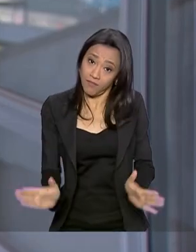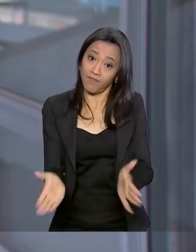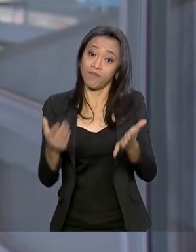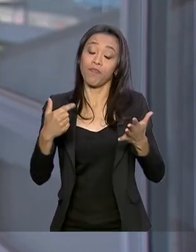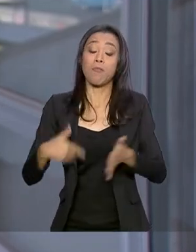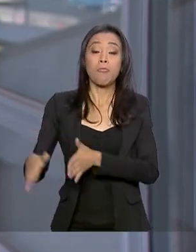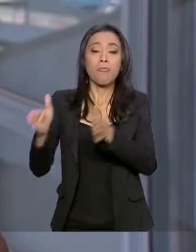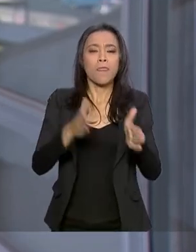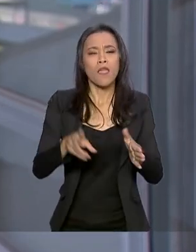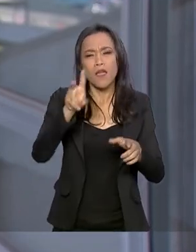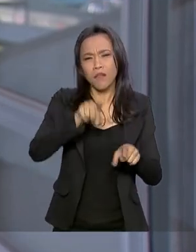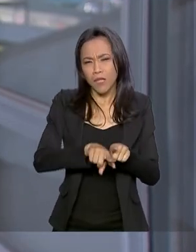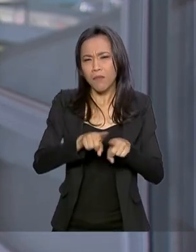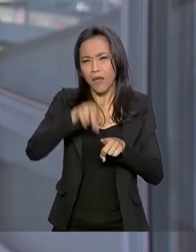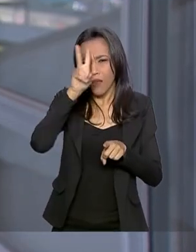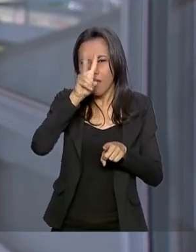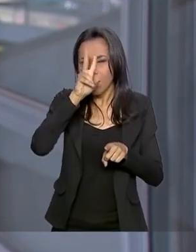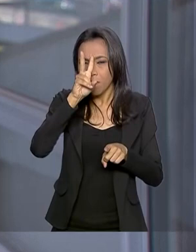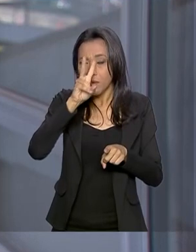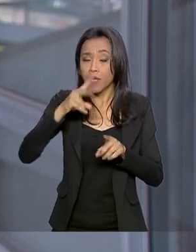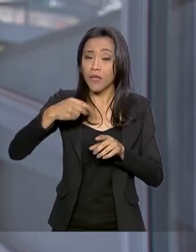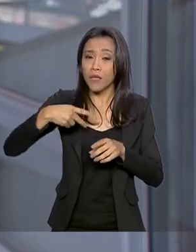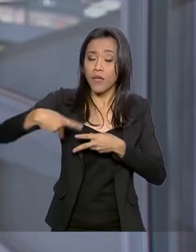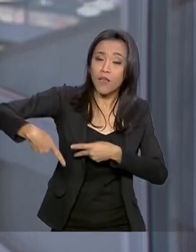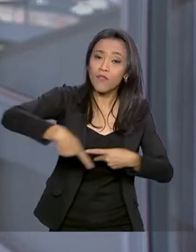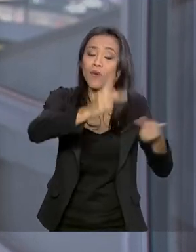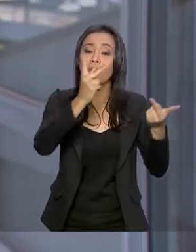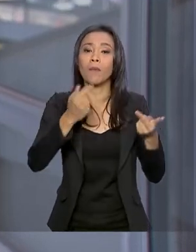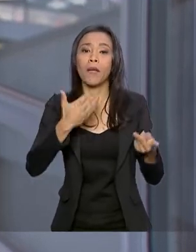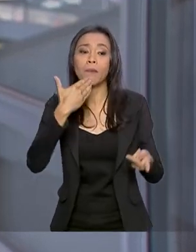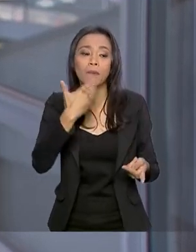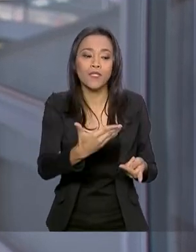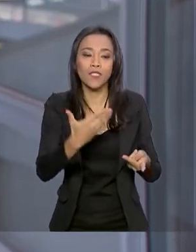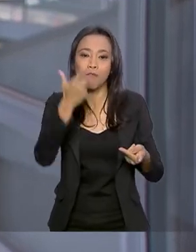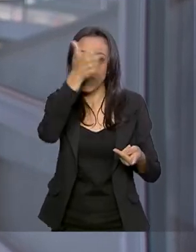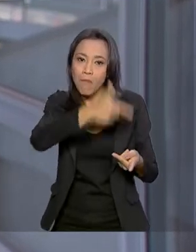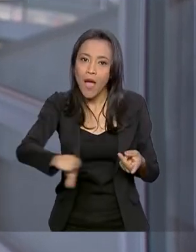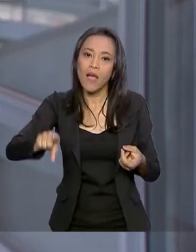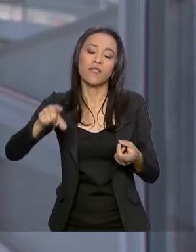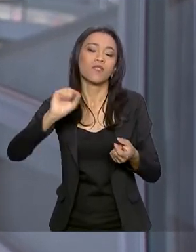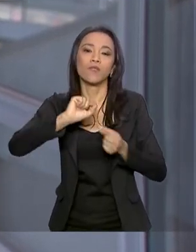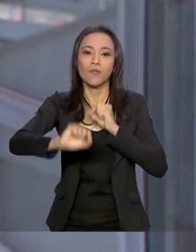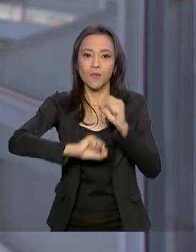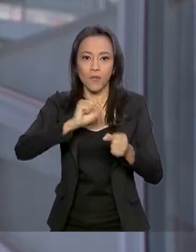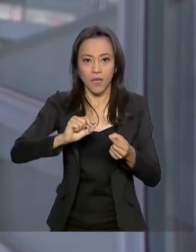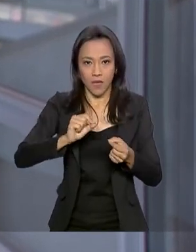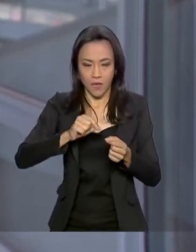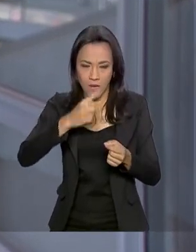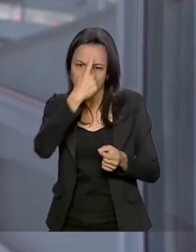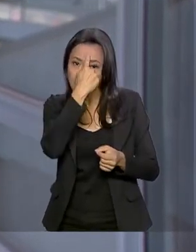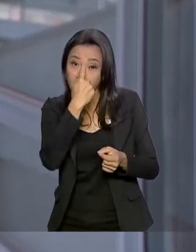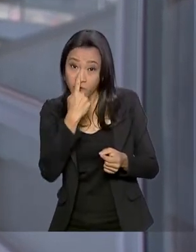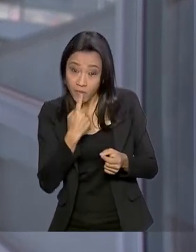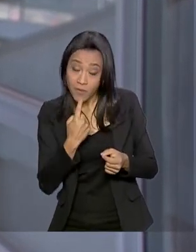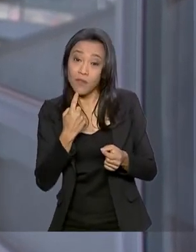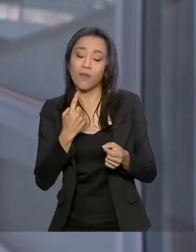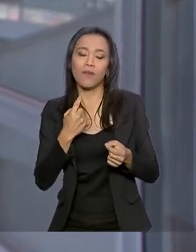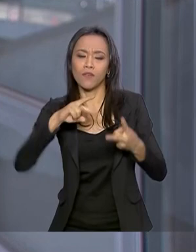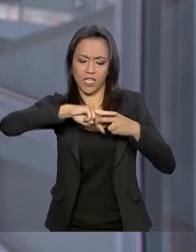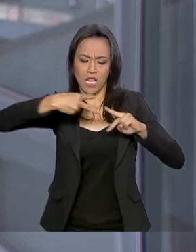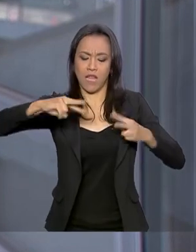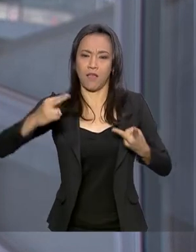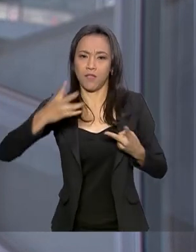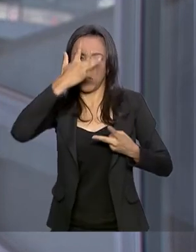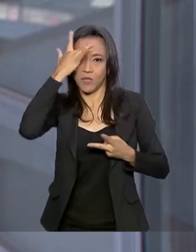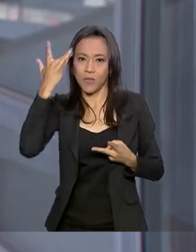ministro Sérgio Moro que enviou ao Congresso um pedido para ampliar a coleta do perfil genético de criminosos, no caso